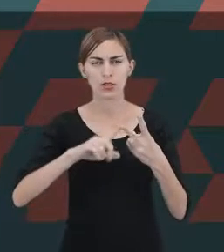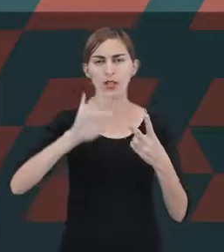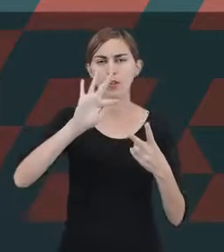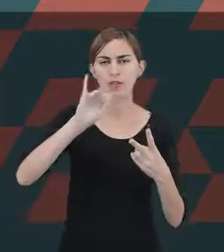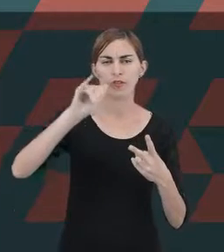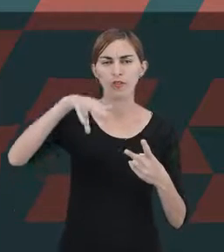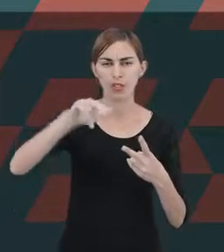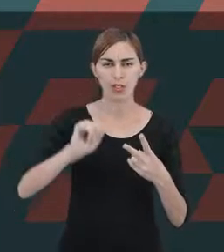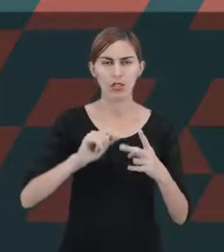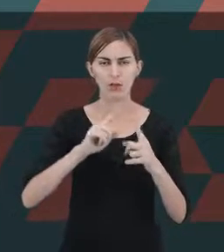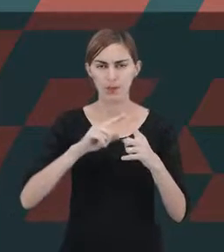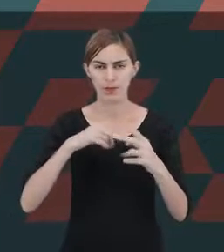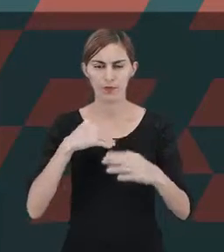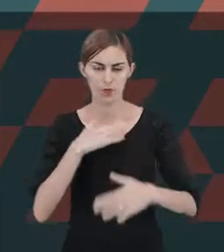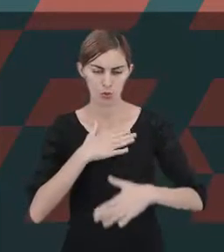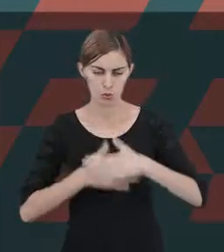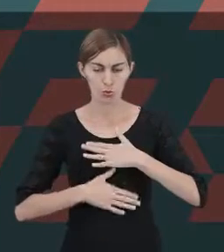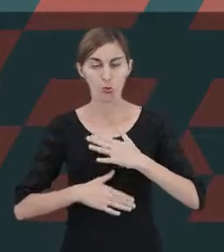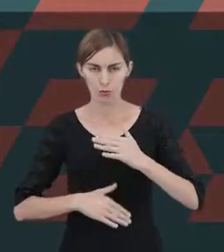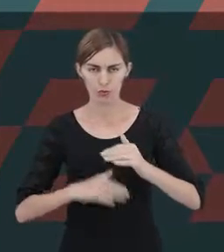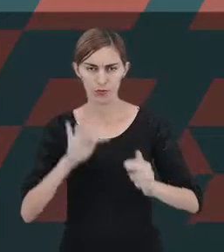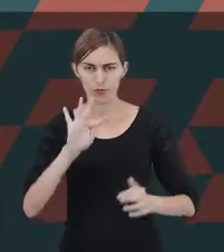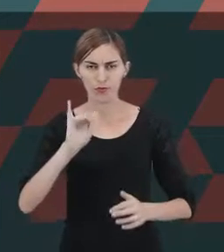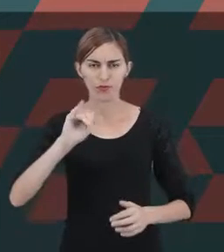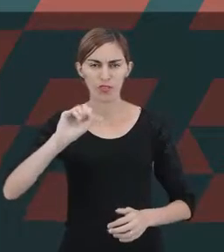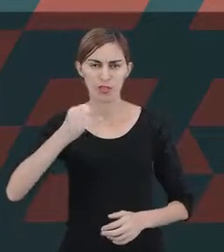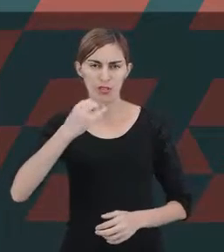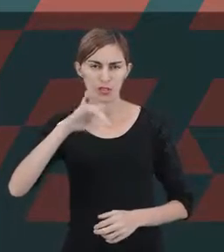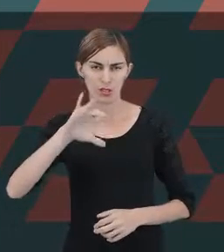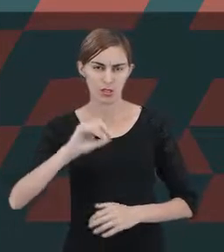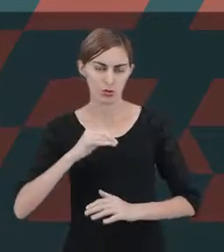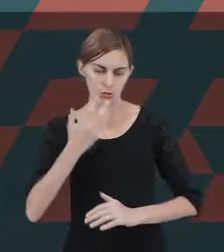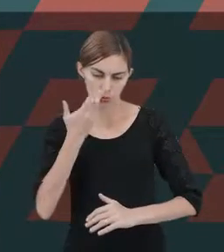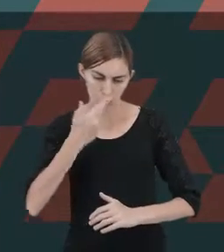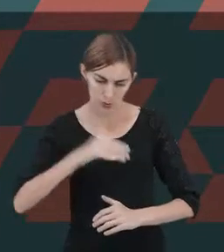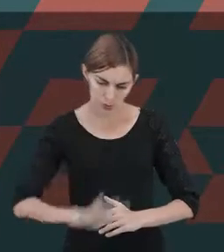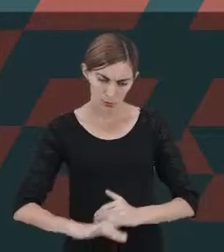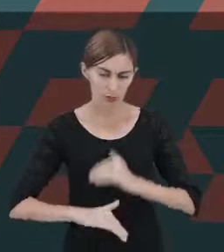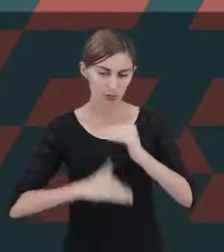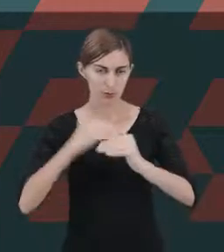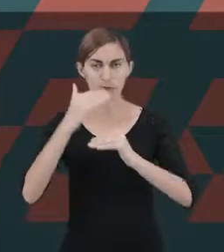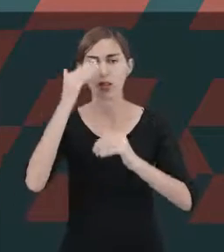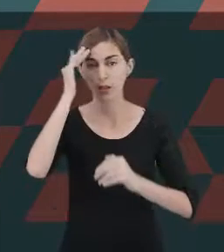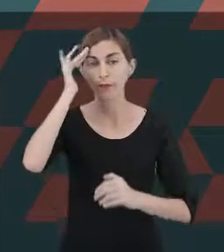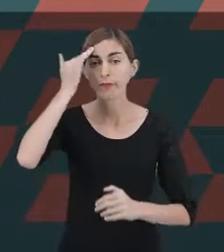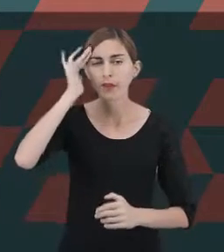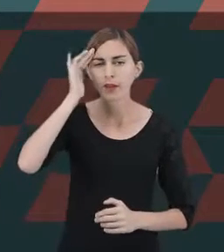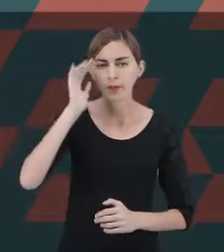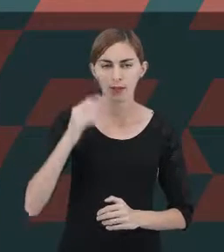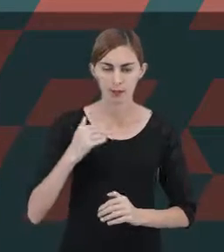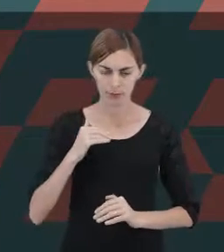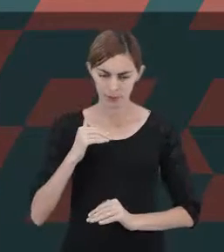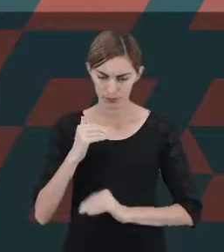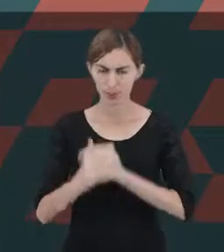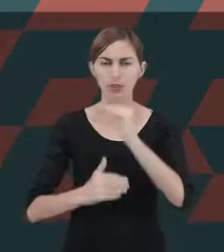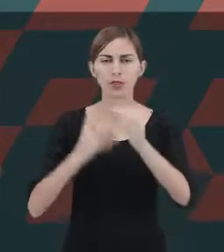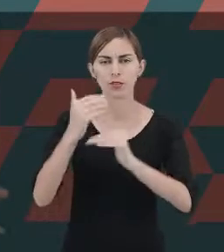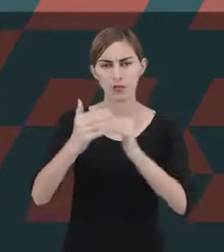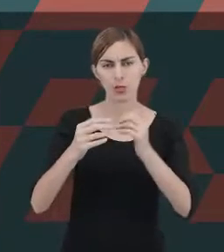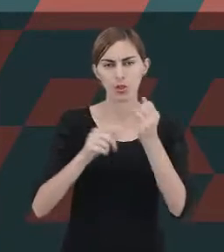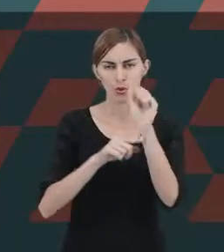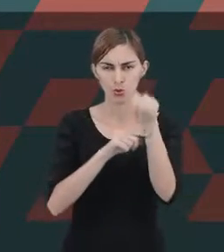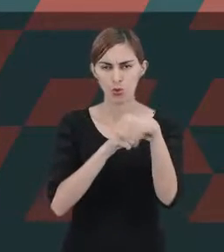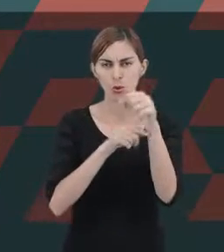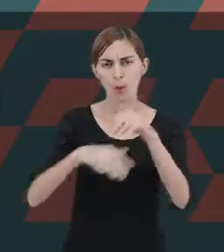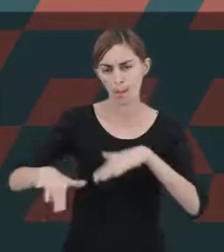do desenvolvimento físico da criança, nós entendemos que o desenvolvimento dos movimentos